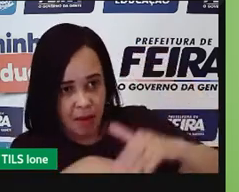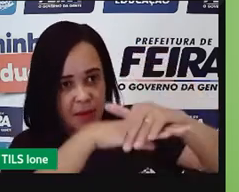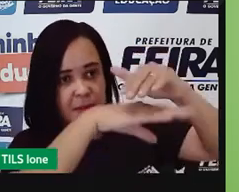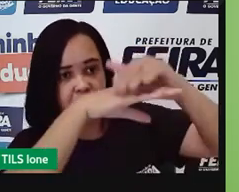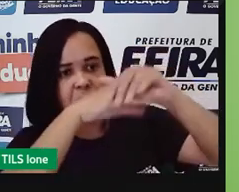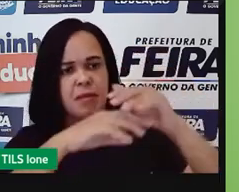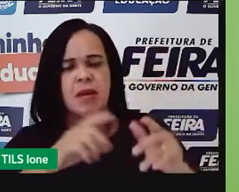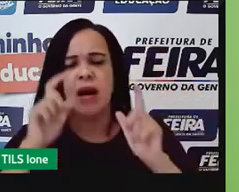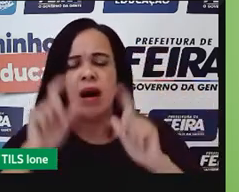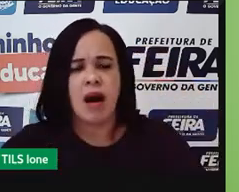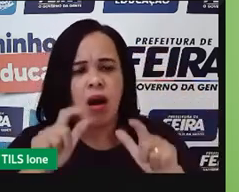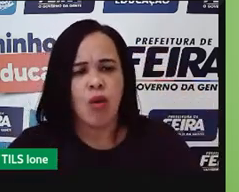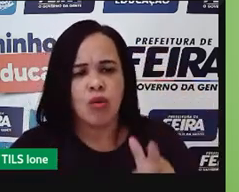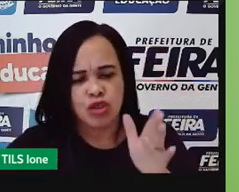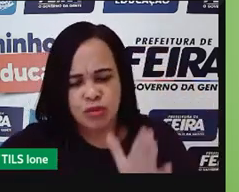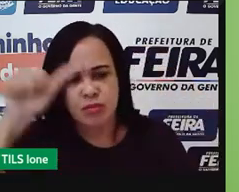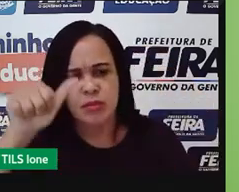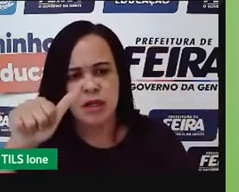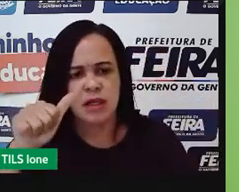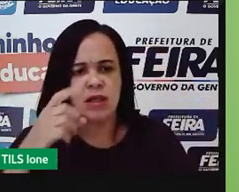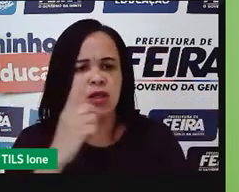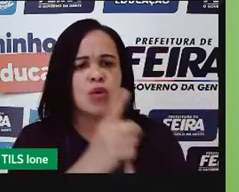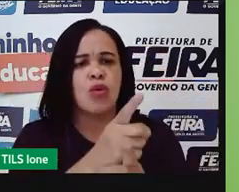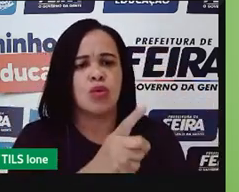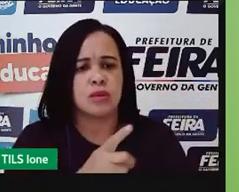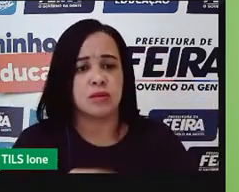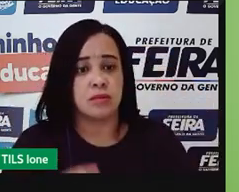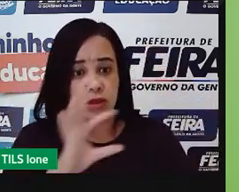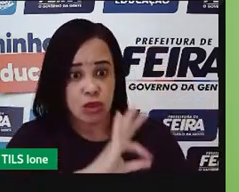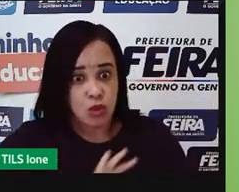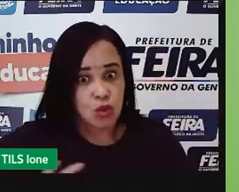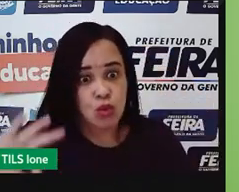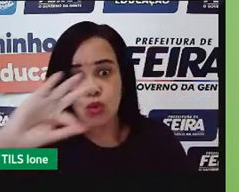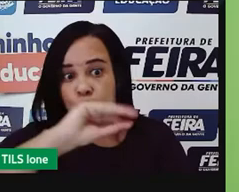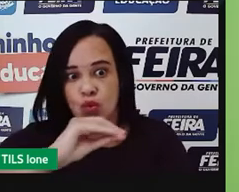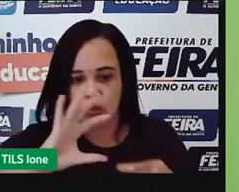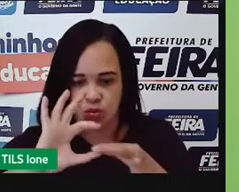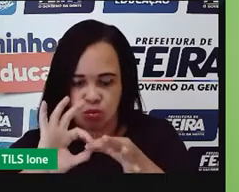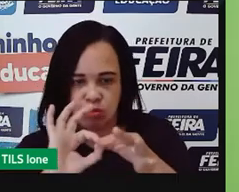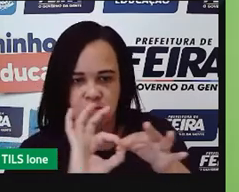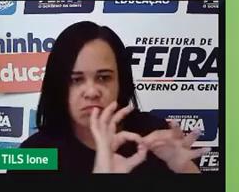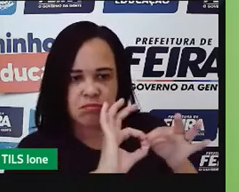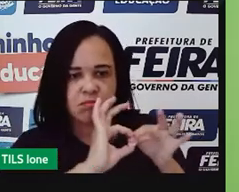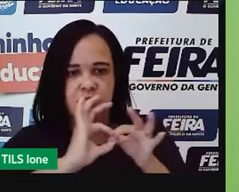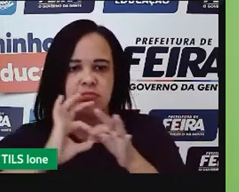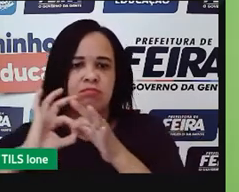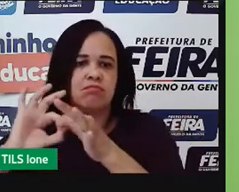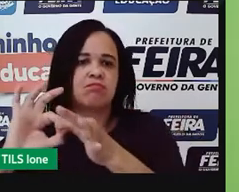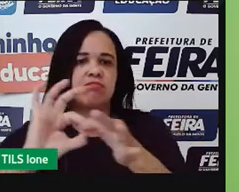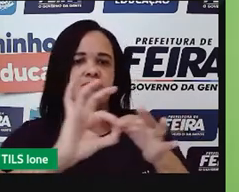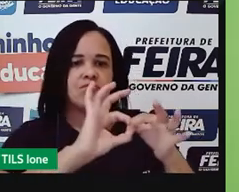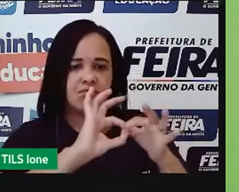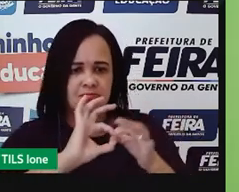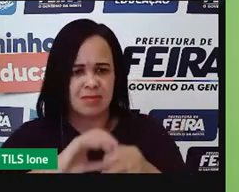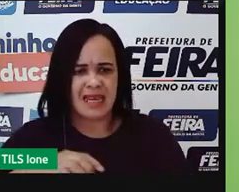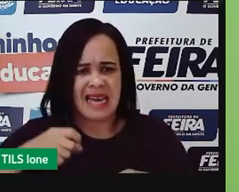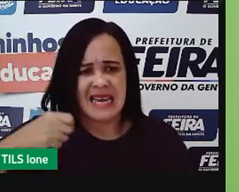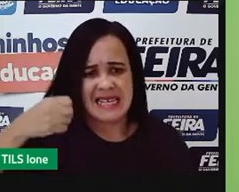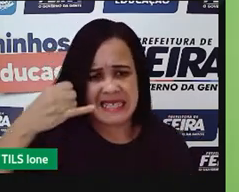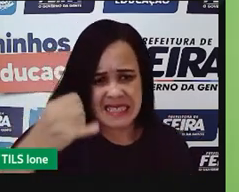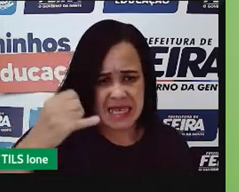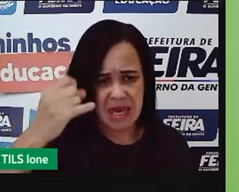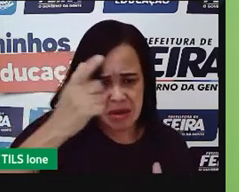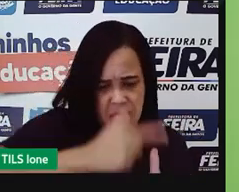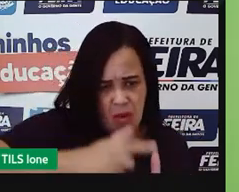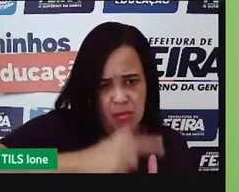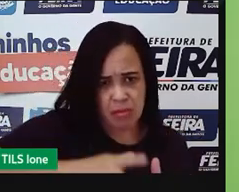eu compro a matéria-prima lá, tudo tá ligadinho. Se uma parte dessa aqui, ela falha, já vai ter problema no